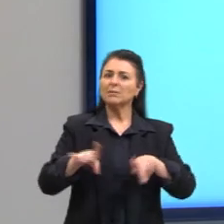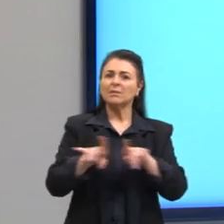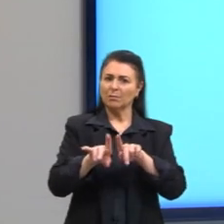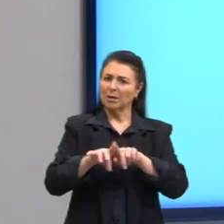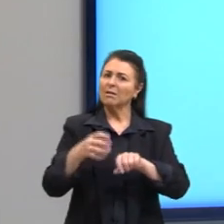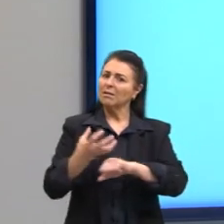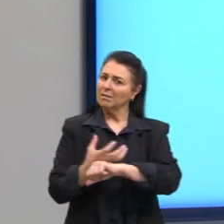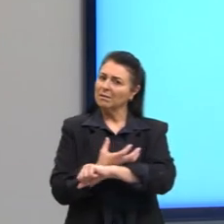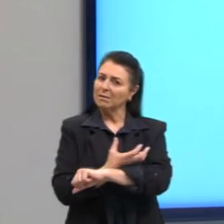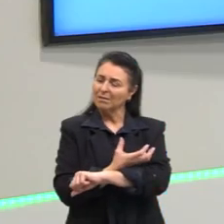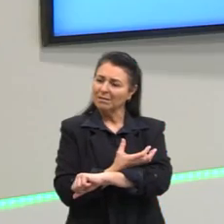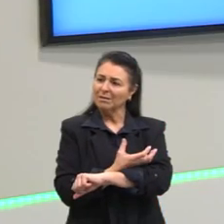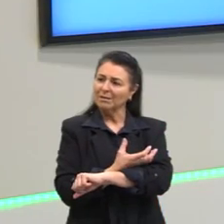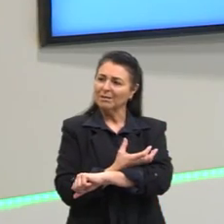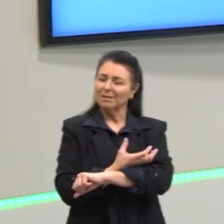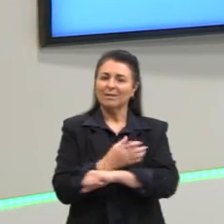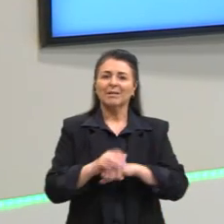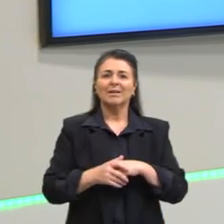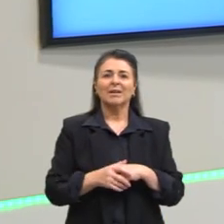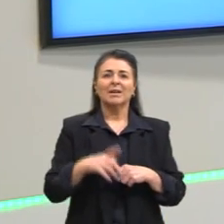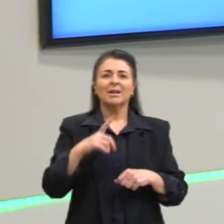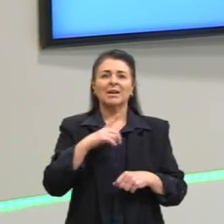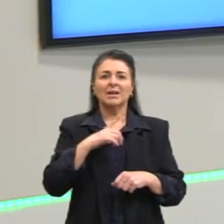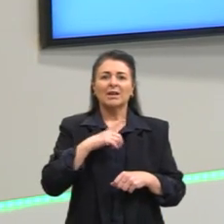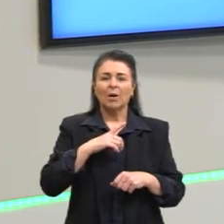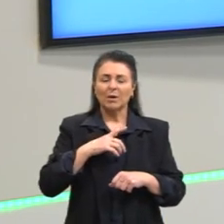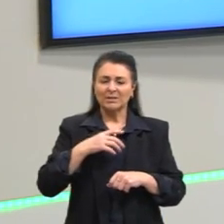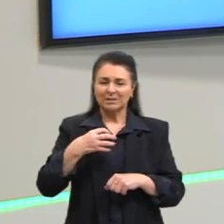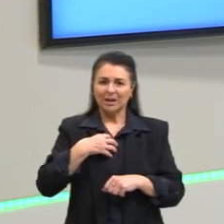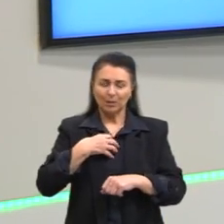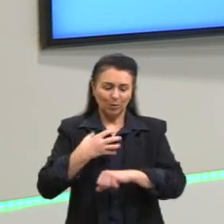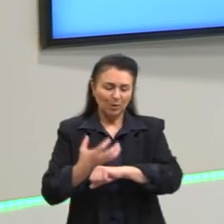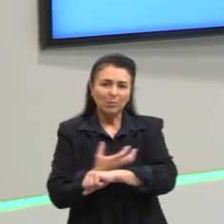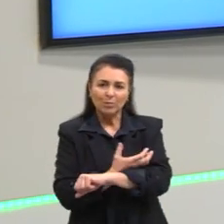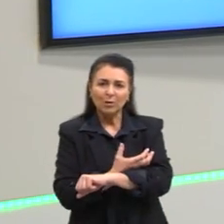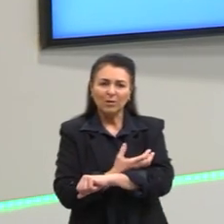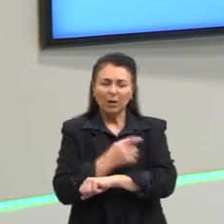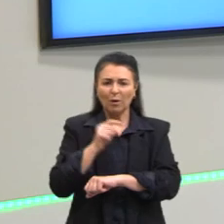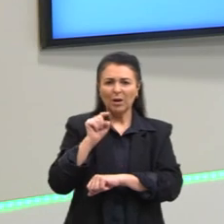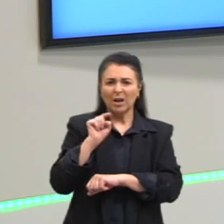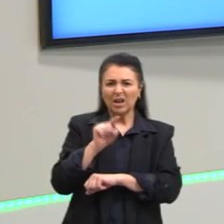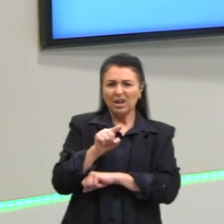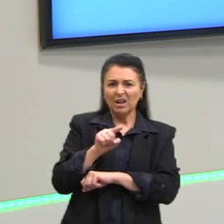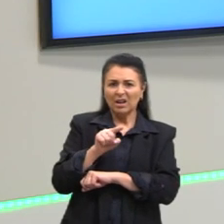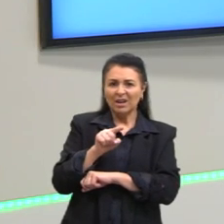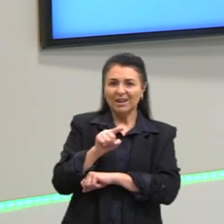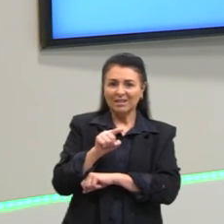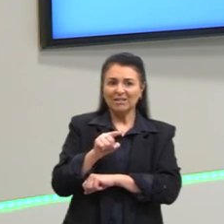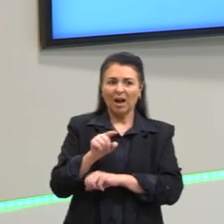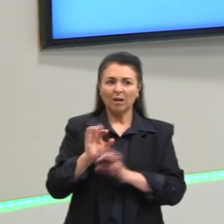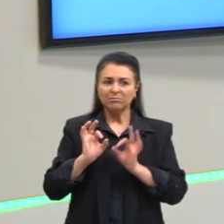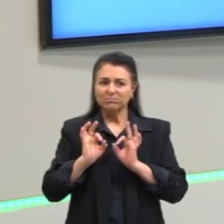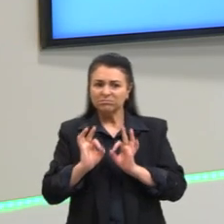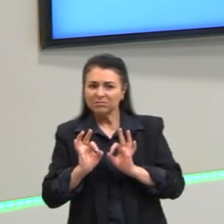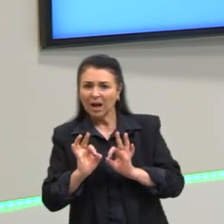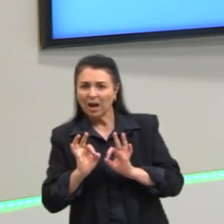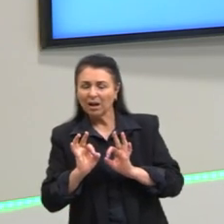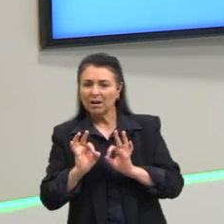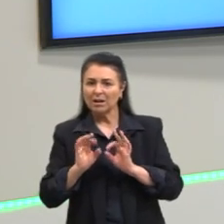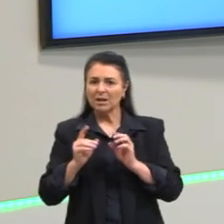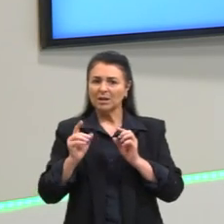emocional, está diretamente associado e esse estado emocional tem que estar alinhado, tem que estar